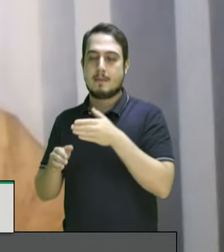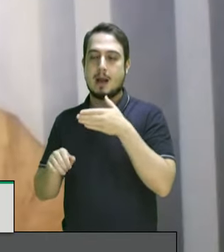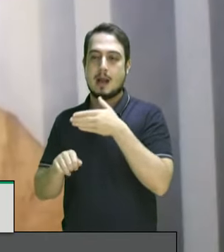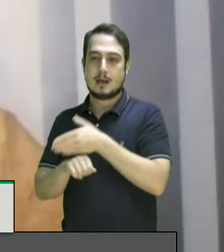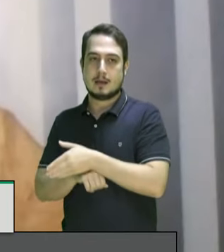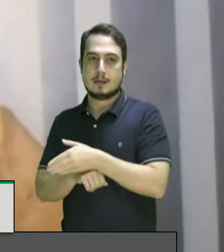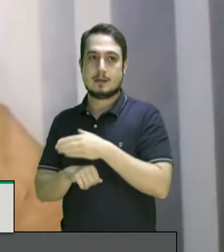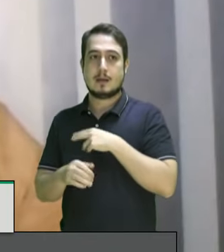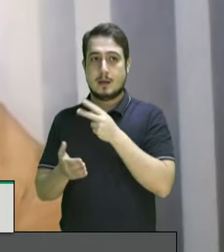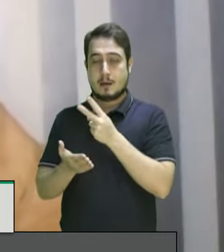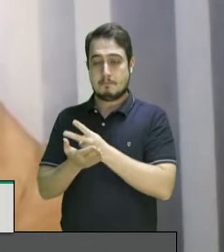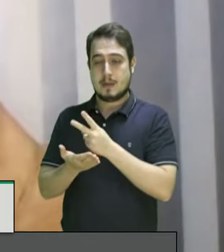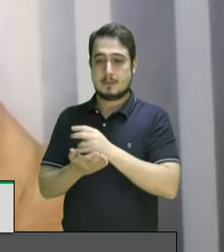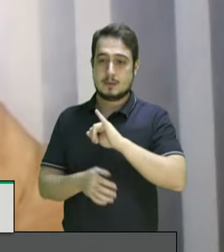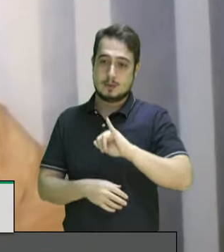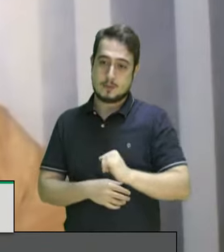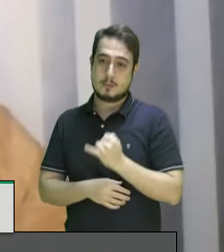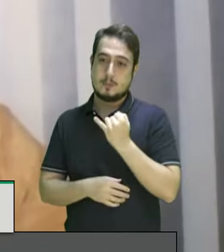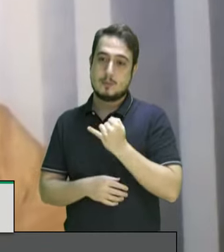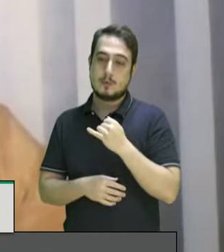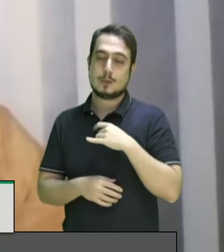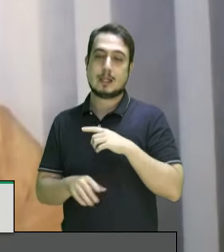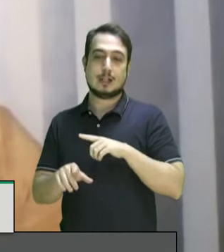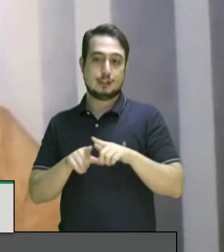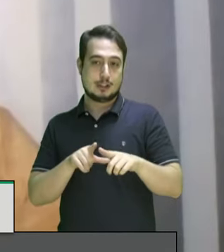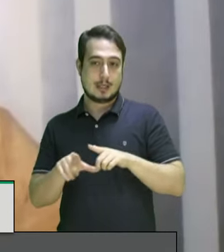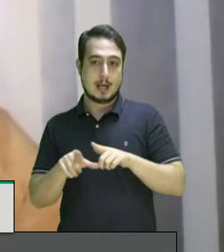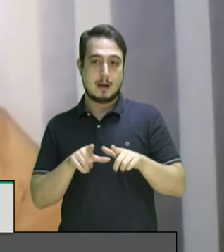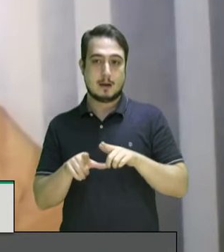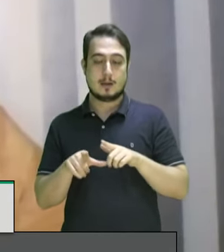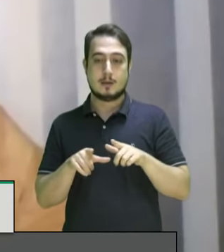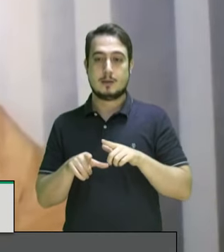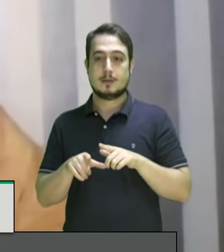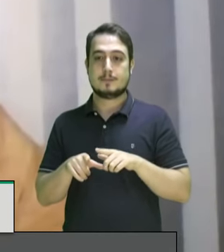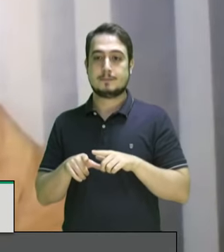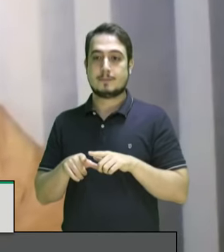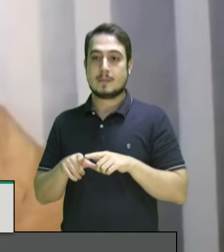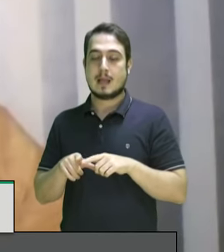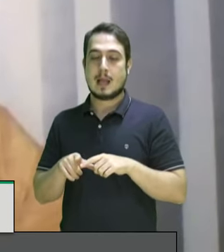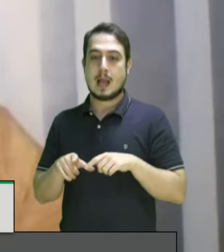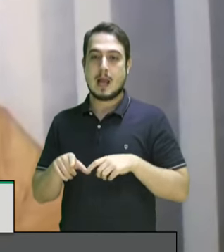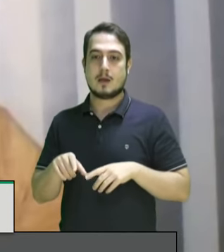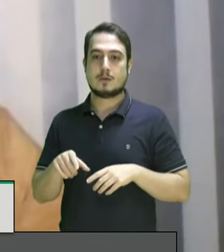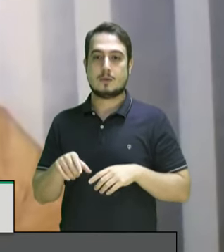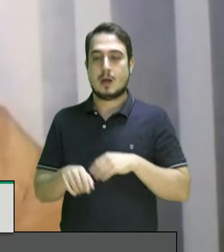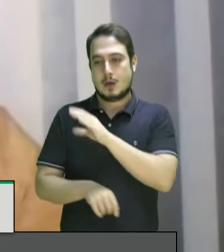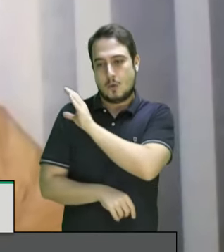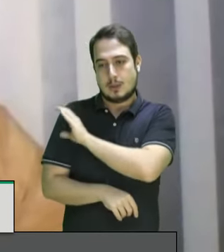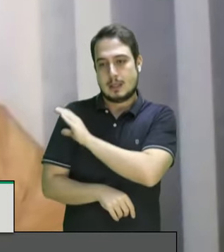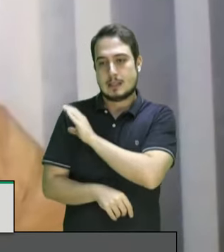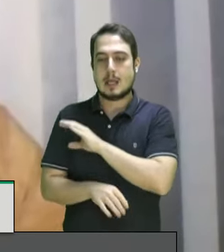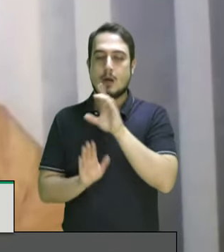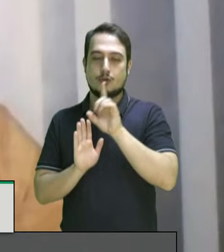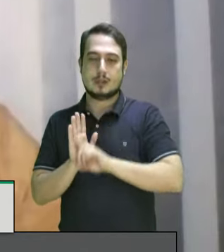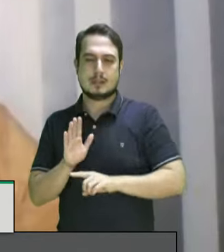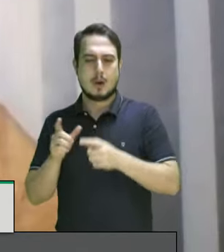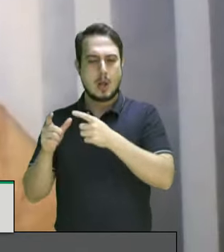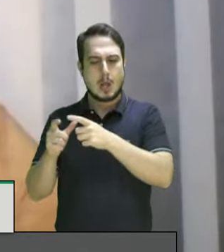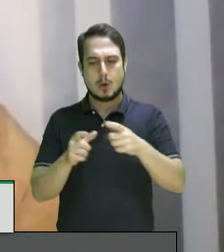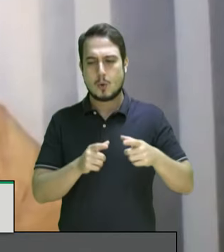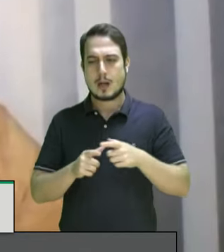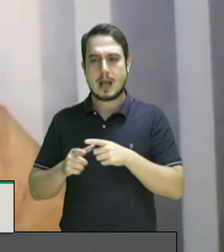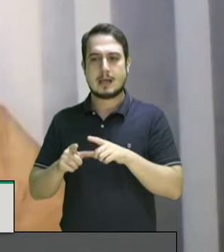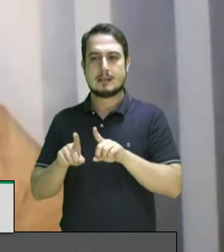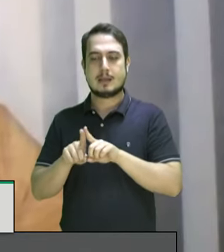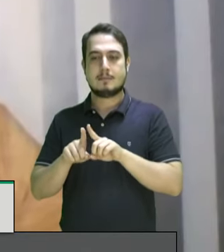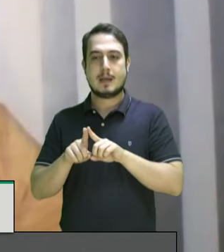às mesmas oportunidades de emprego aos cargos de decisão e aos lugares de poder